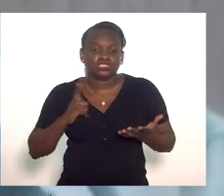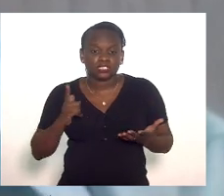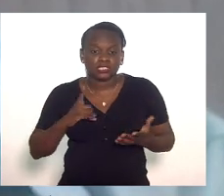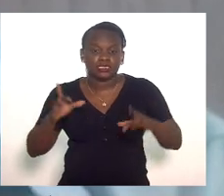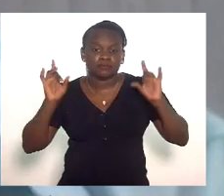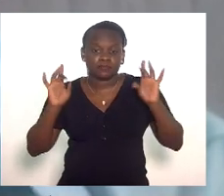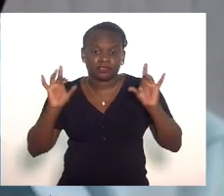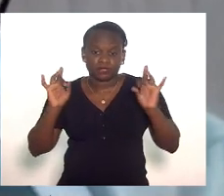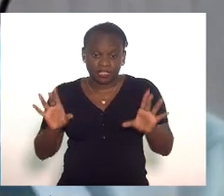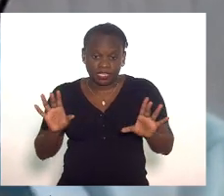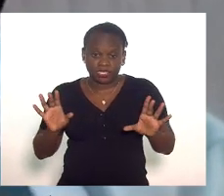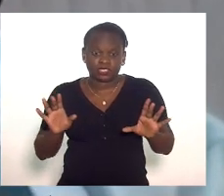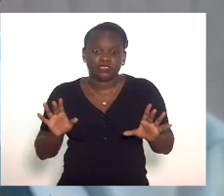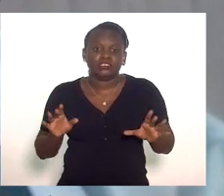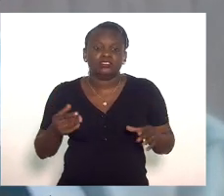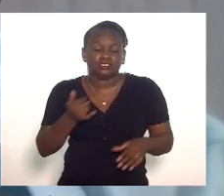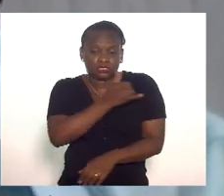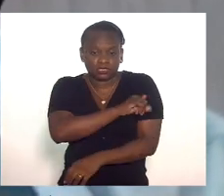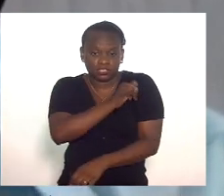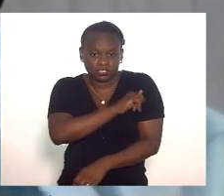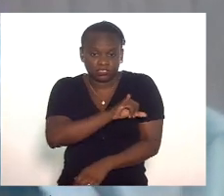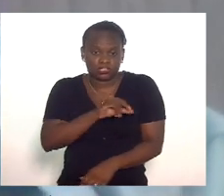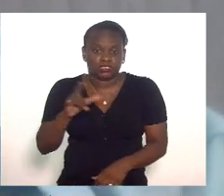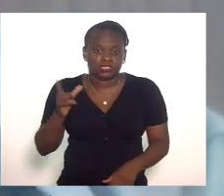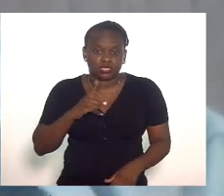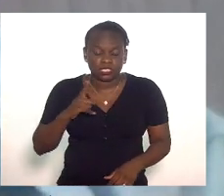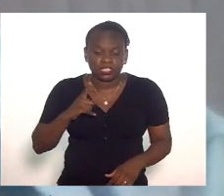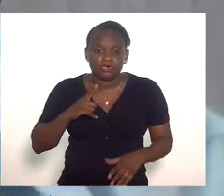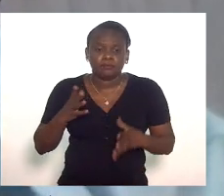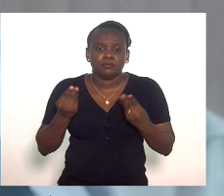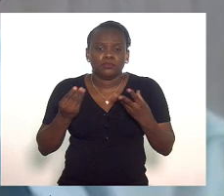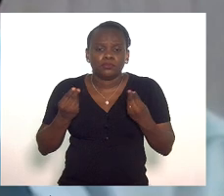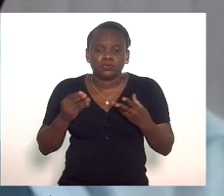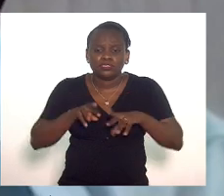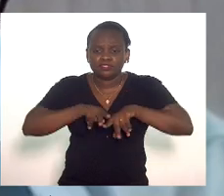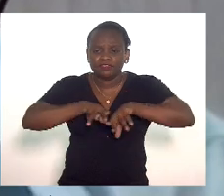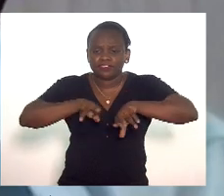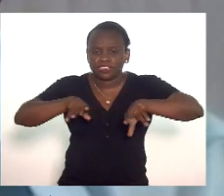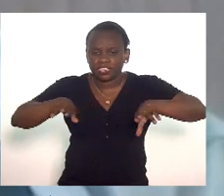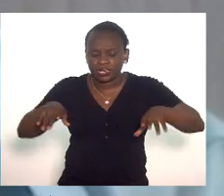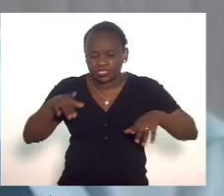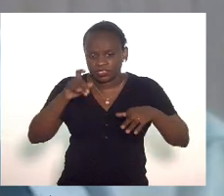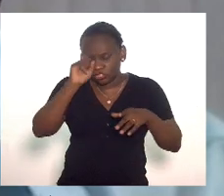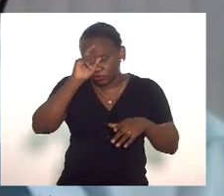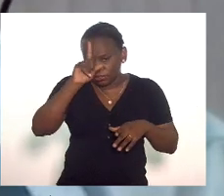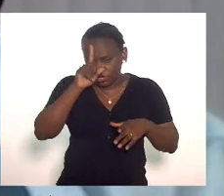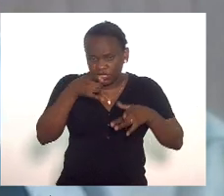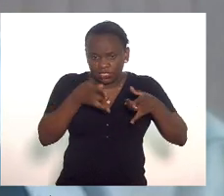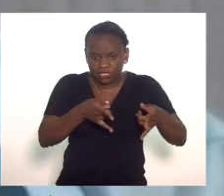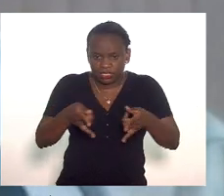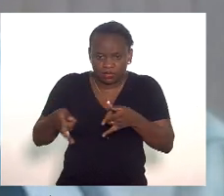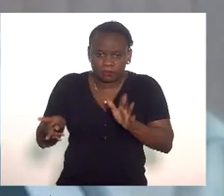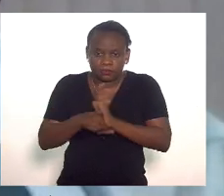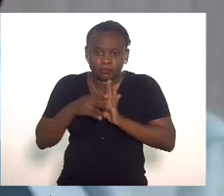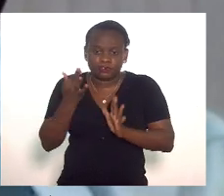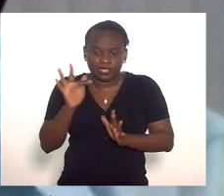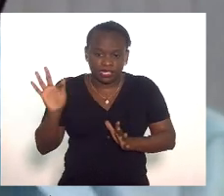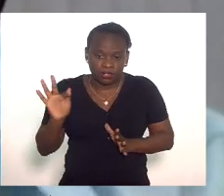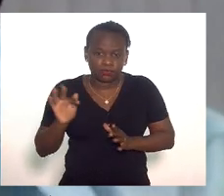privilégio de ter no Rio de Janeiro uma quantidade infinita de leitos hospitalares federais